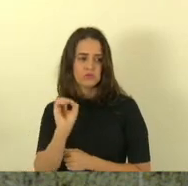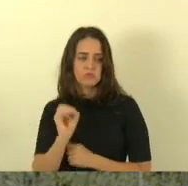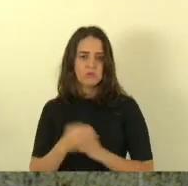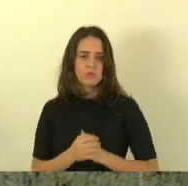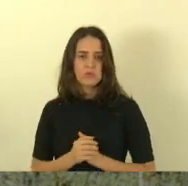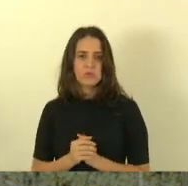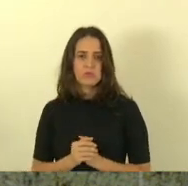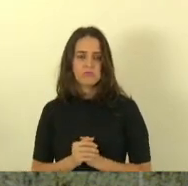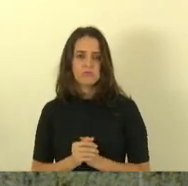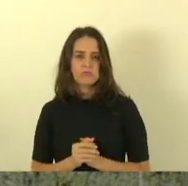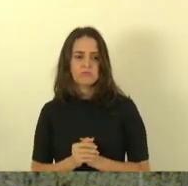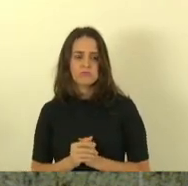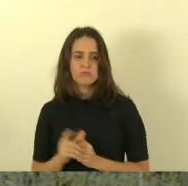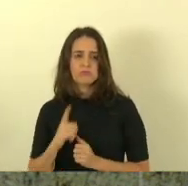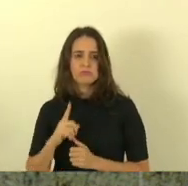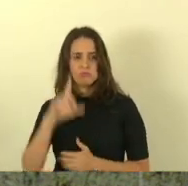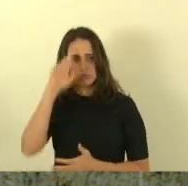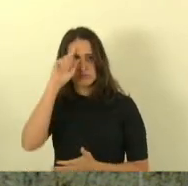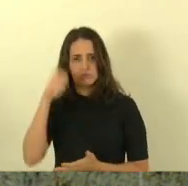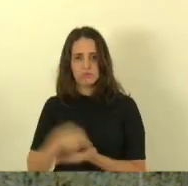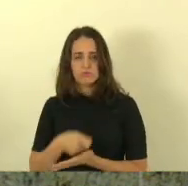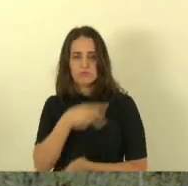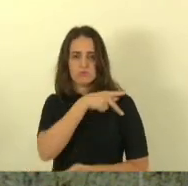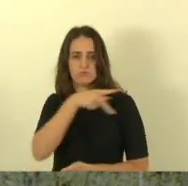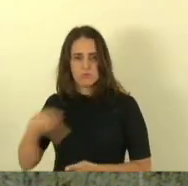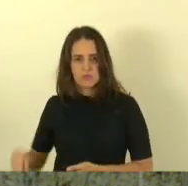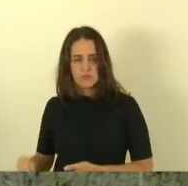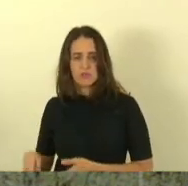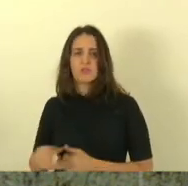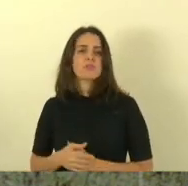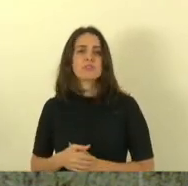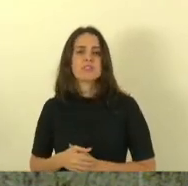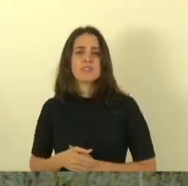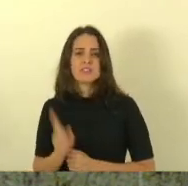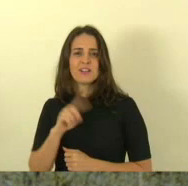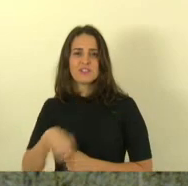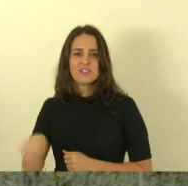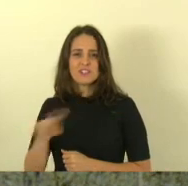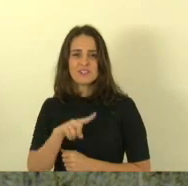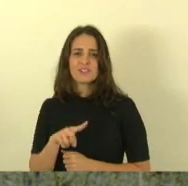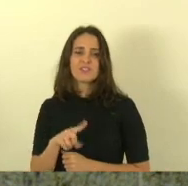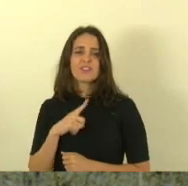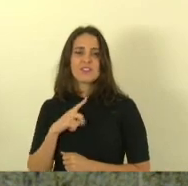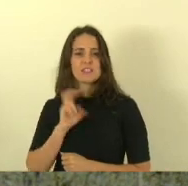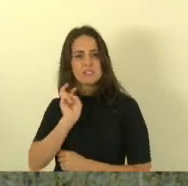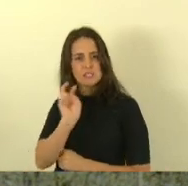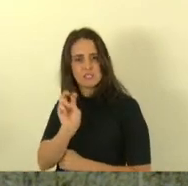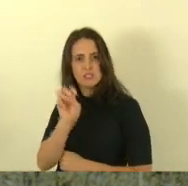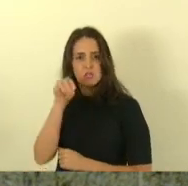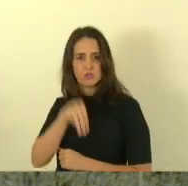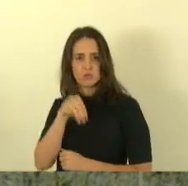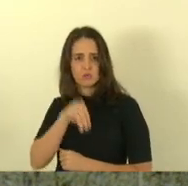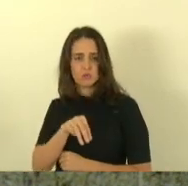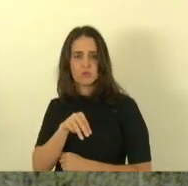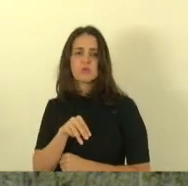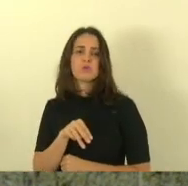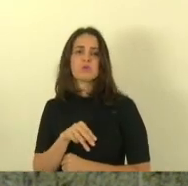pela determinação do presidente da mesa vai ter aqui cinco minutos de fala